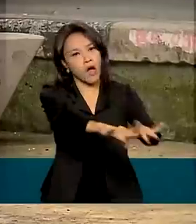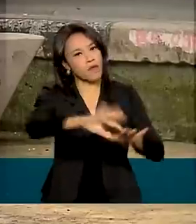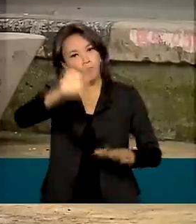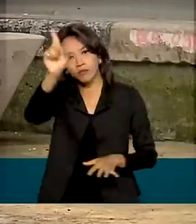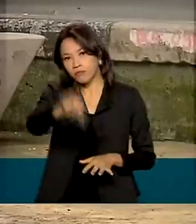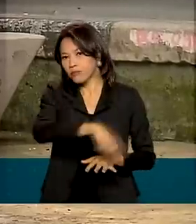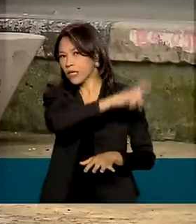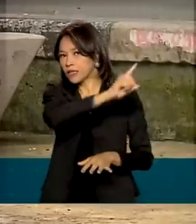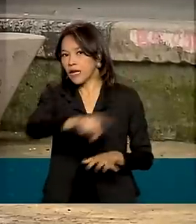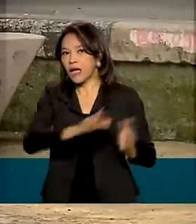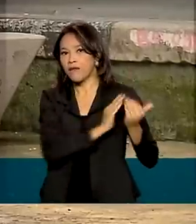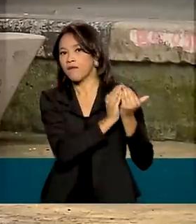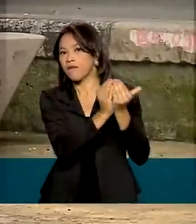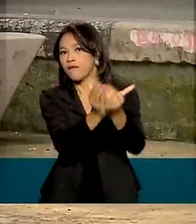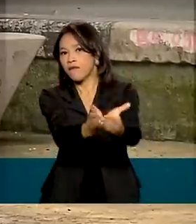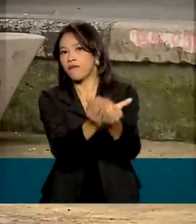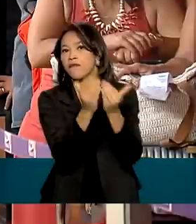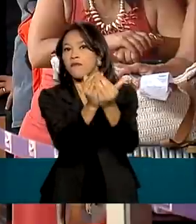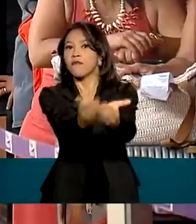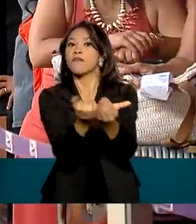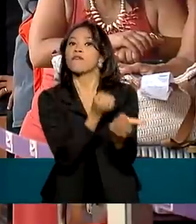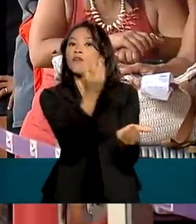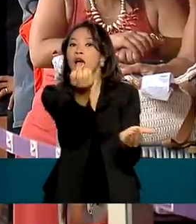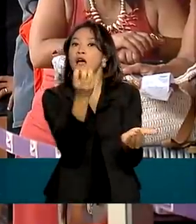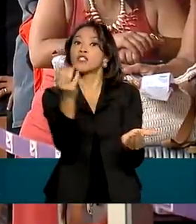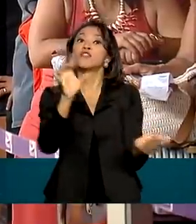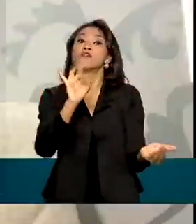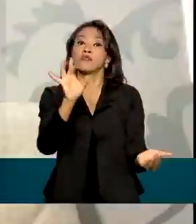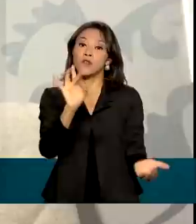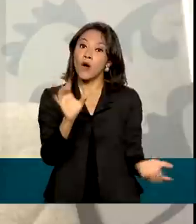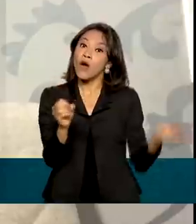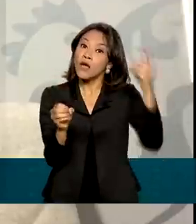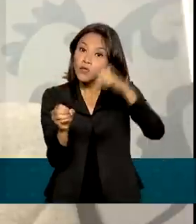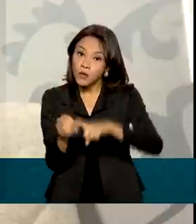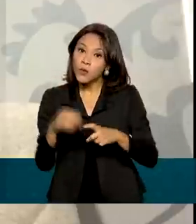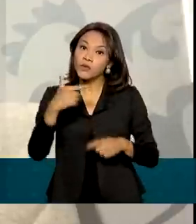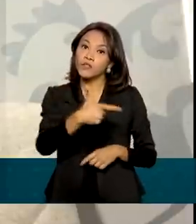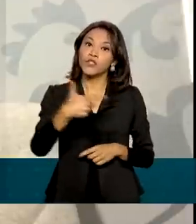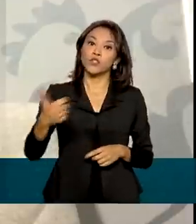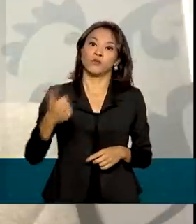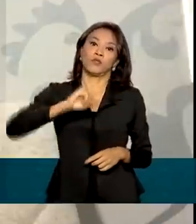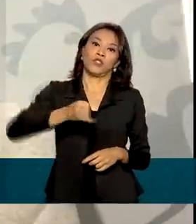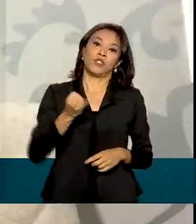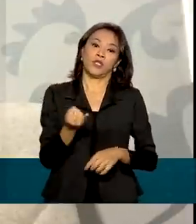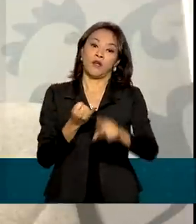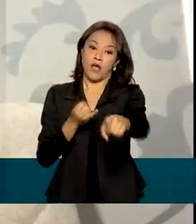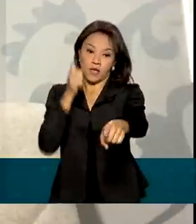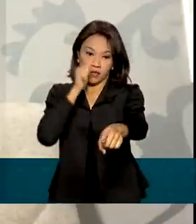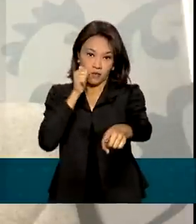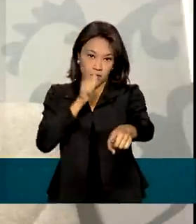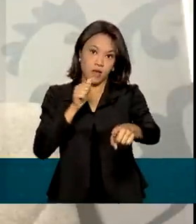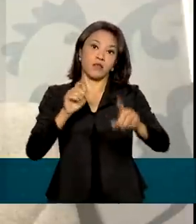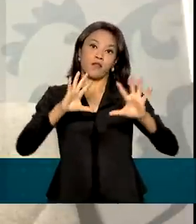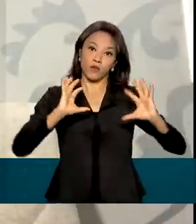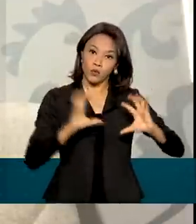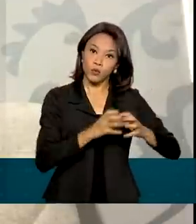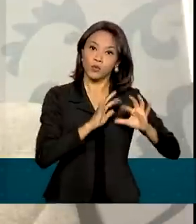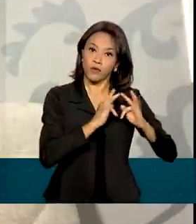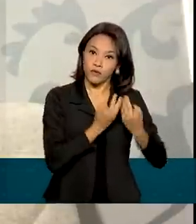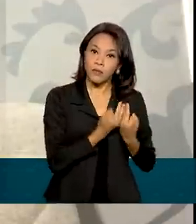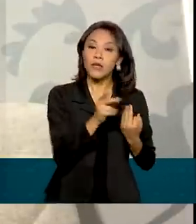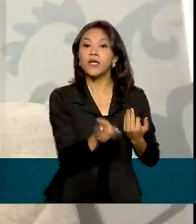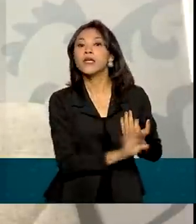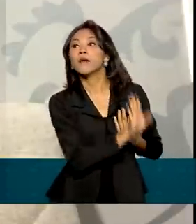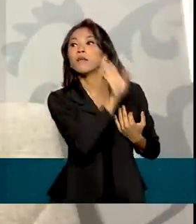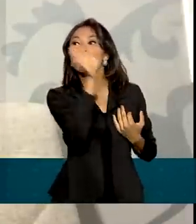viagens, com retorno somente em 21 de janeiro. Érica, que esteve a bordo com a família, ia para Porto Velho.